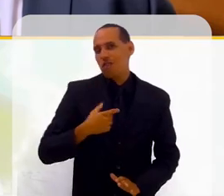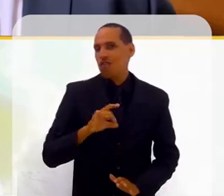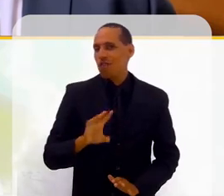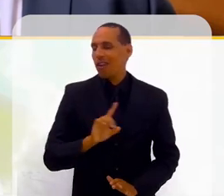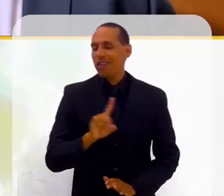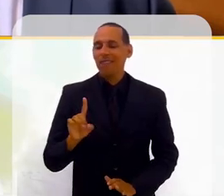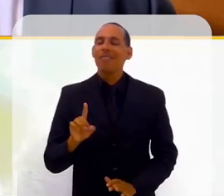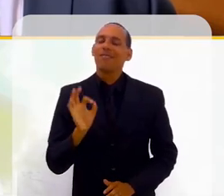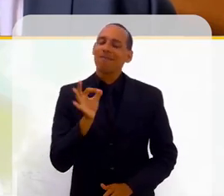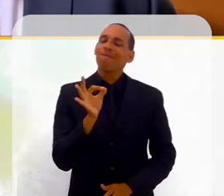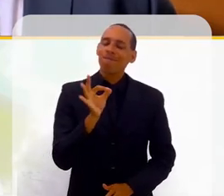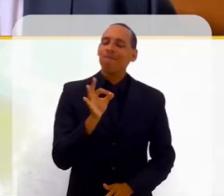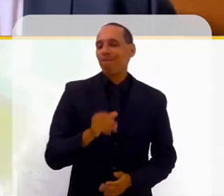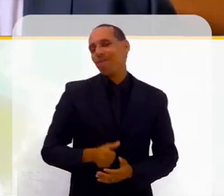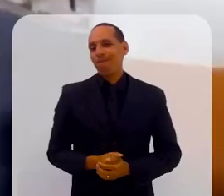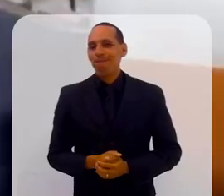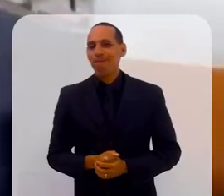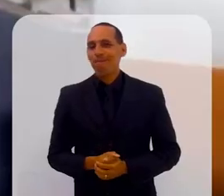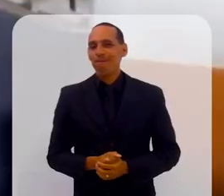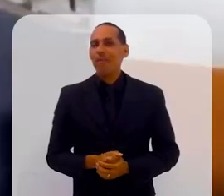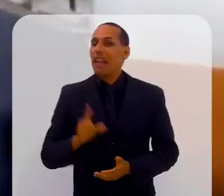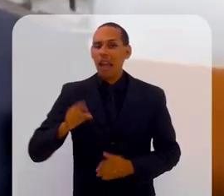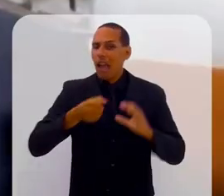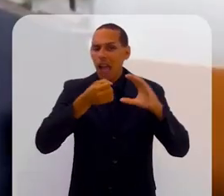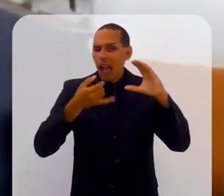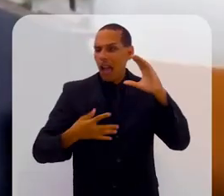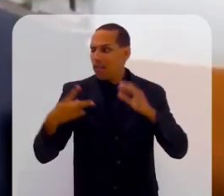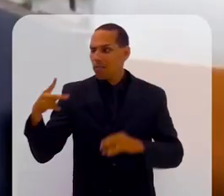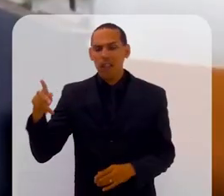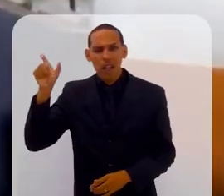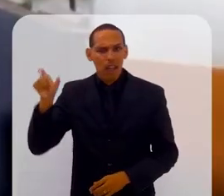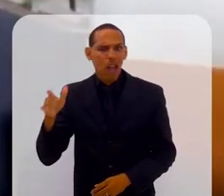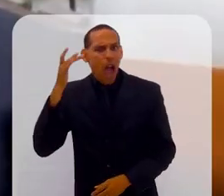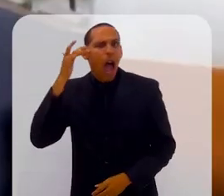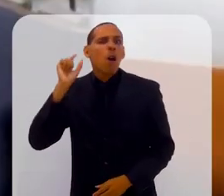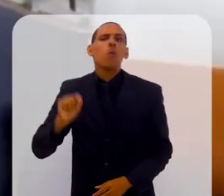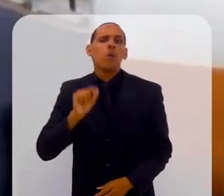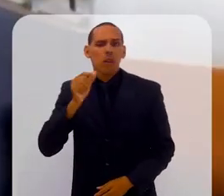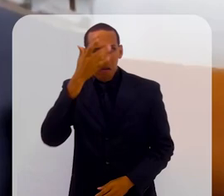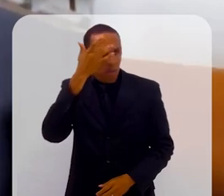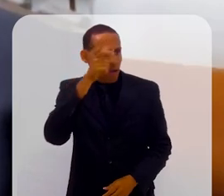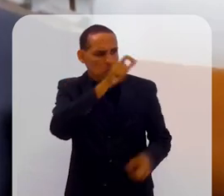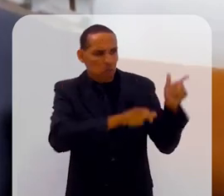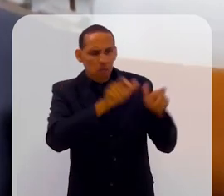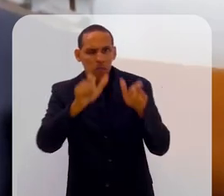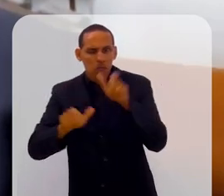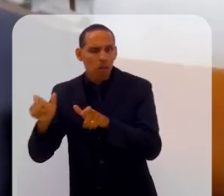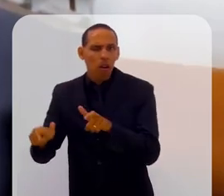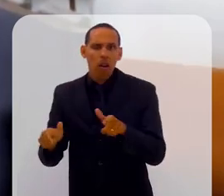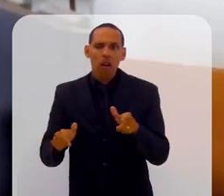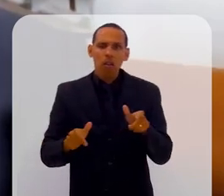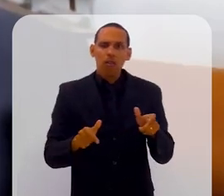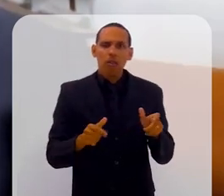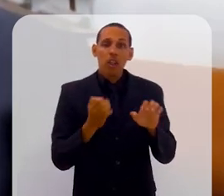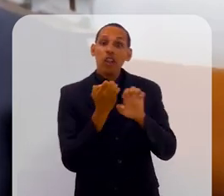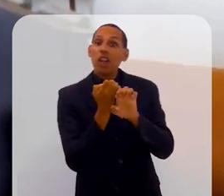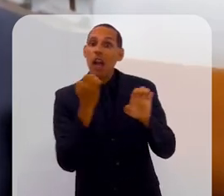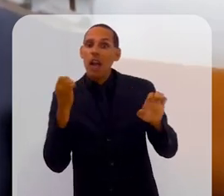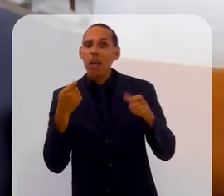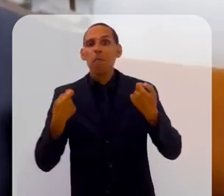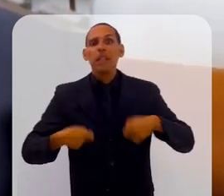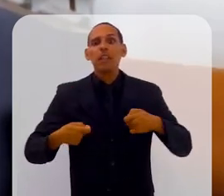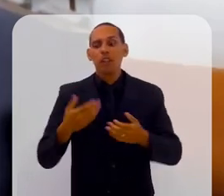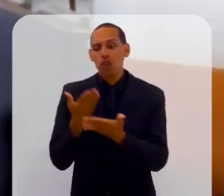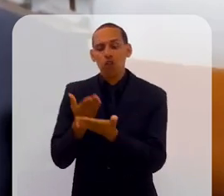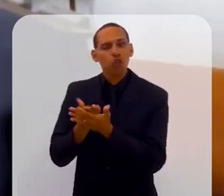Sim, sim, sim. É, ele tinha uma característica que ele achava que as pessoas que faziam engenharia